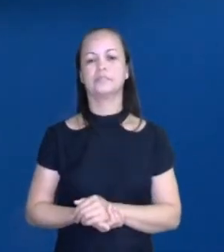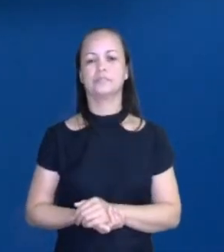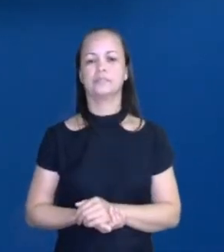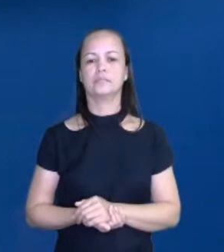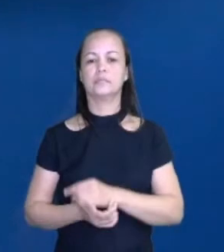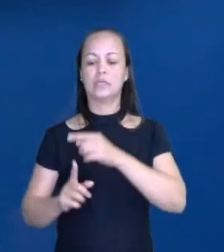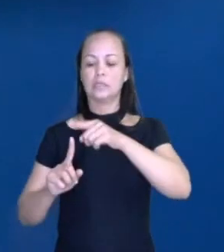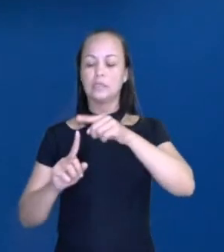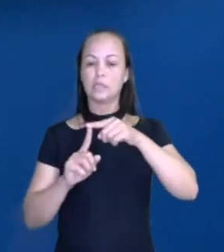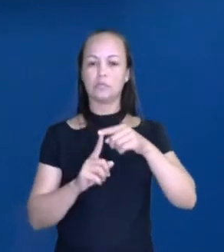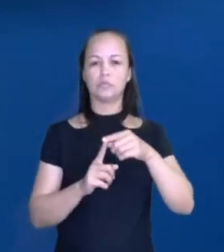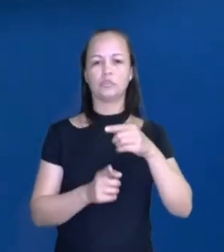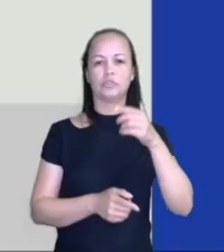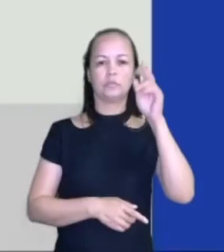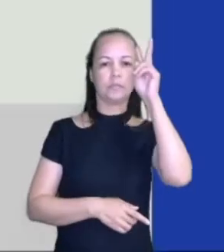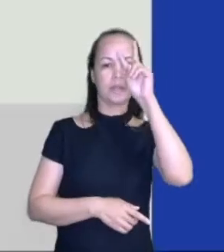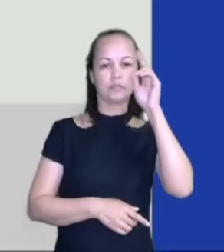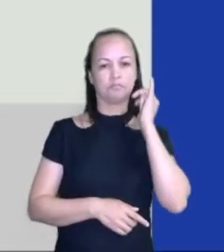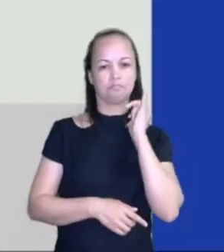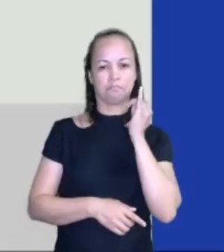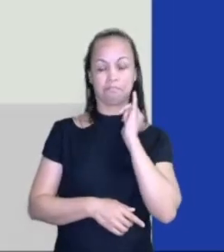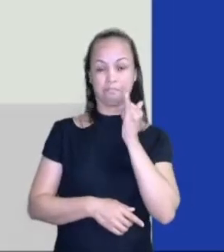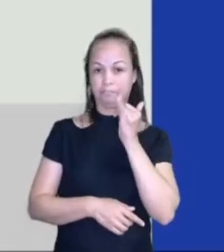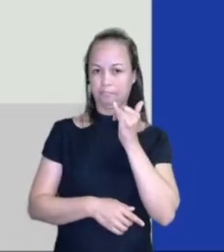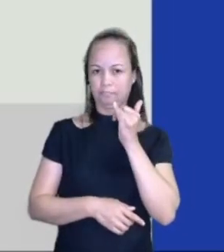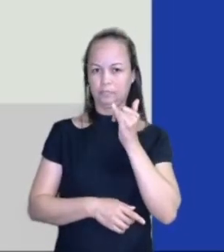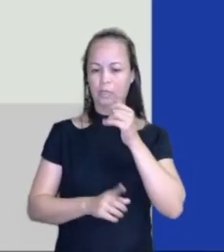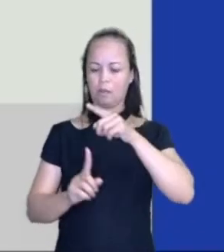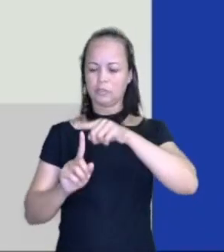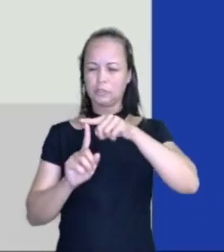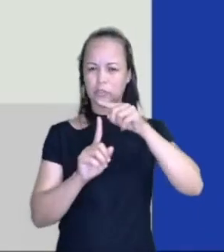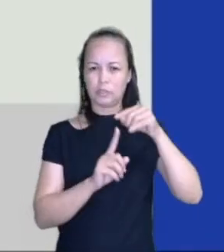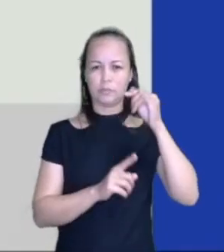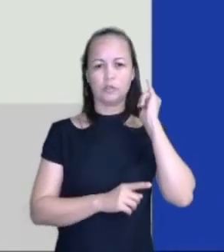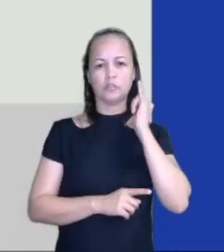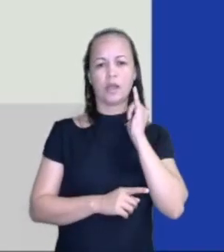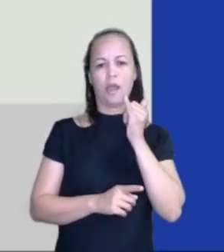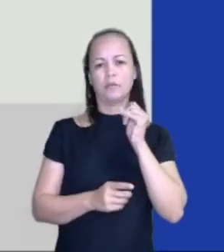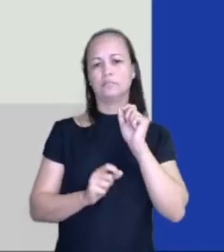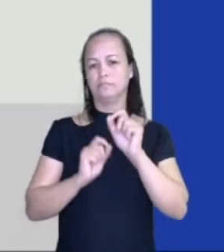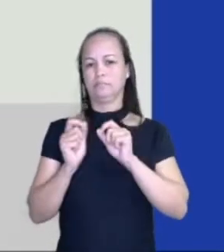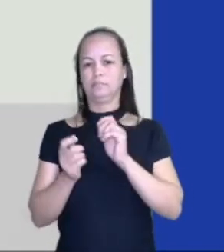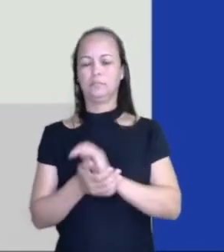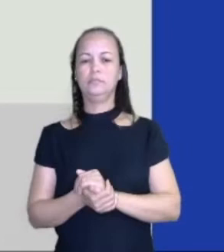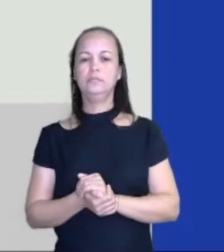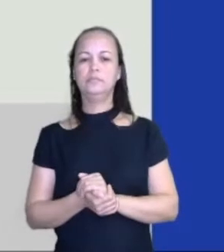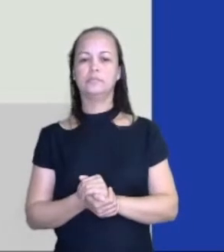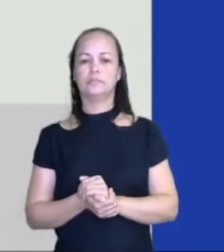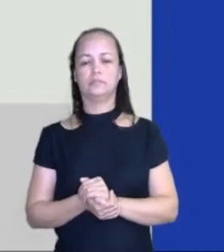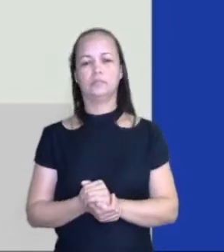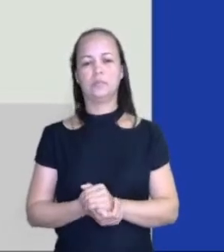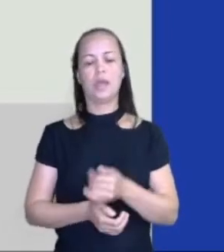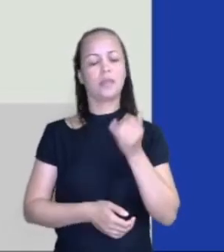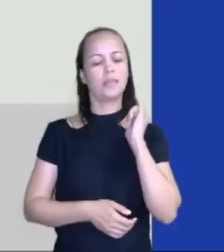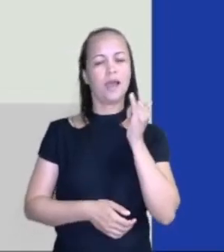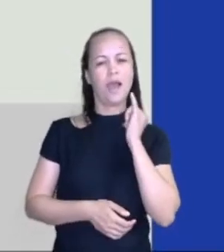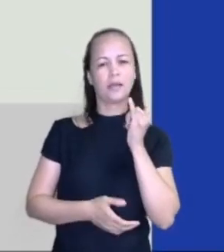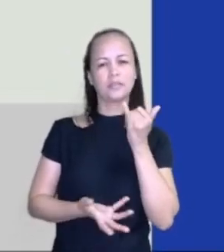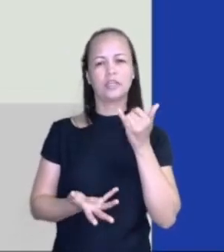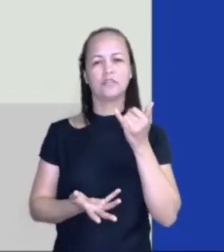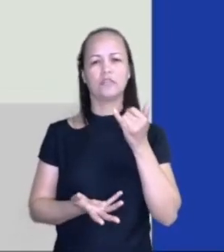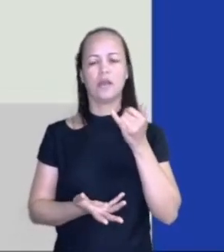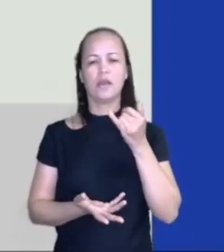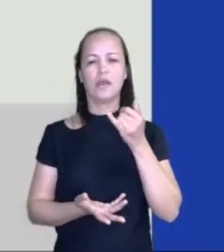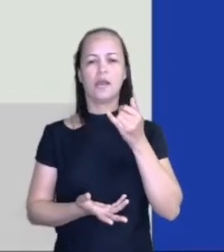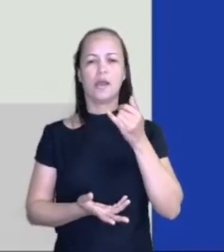Tipos de narrador. Nós temos alguns tipos de narrador. Vamos saber agora. Na narrativa, a história é contada